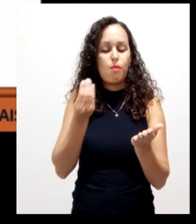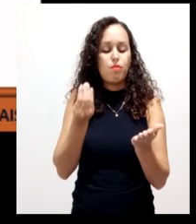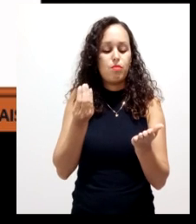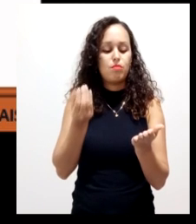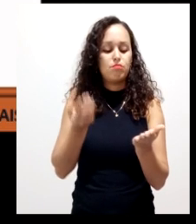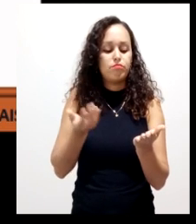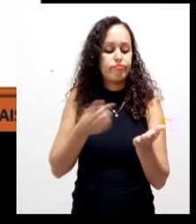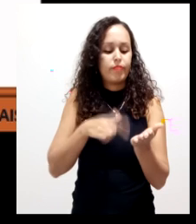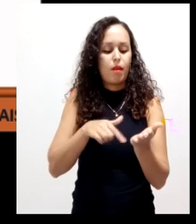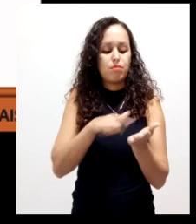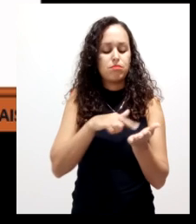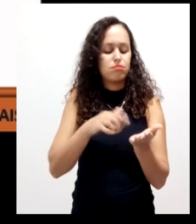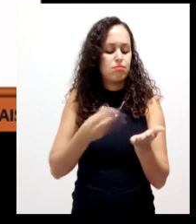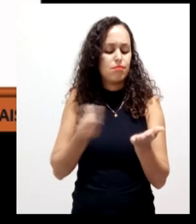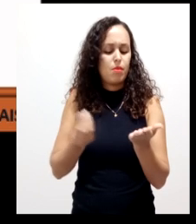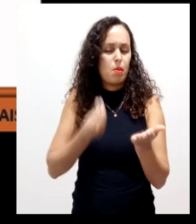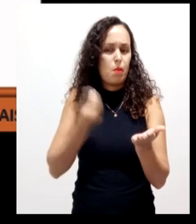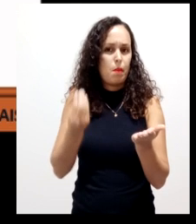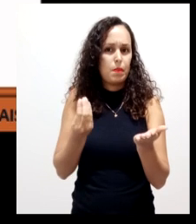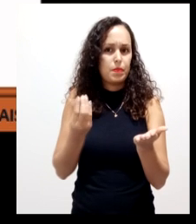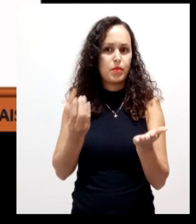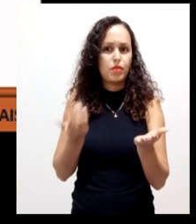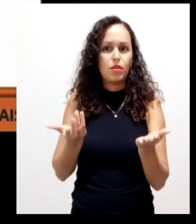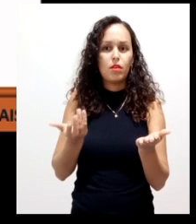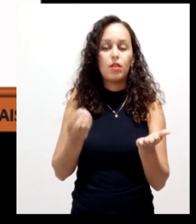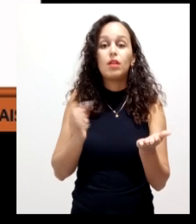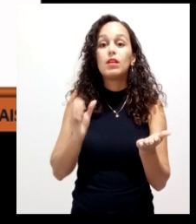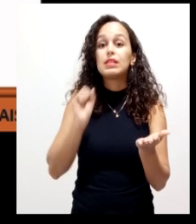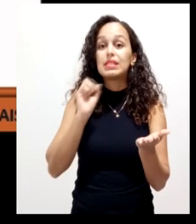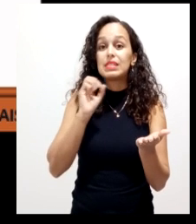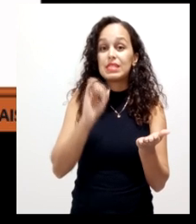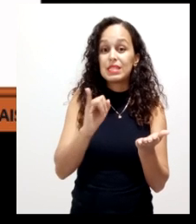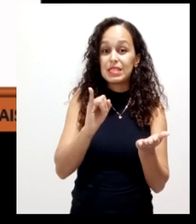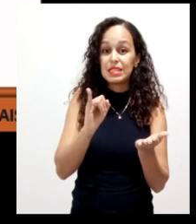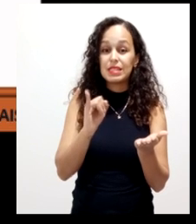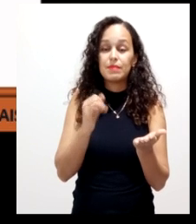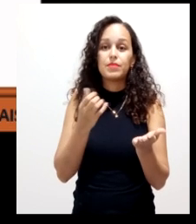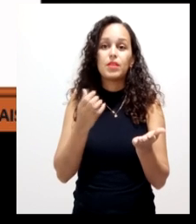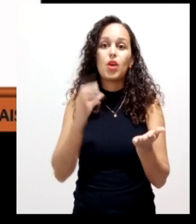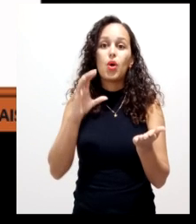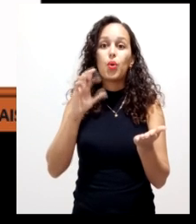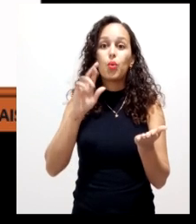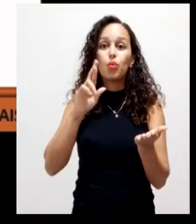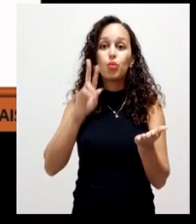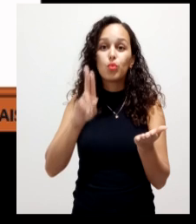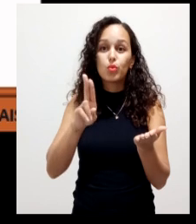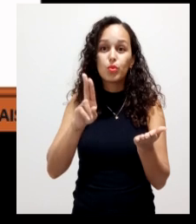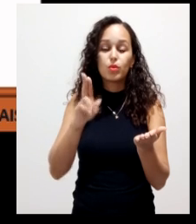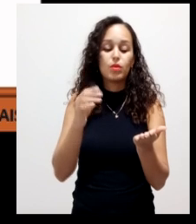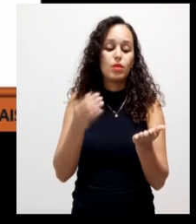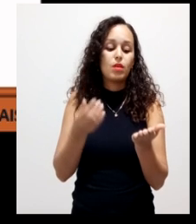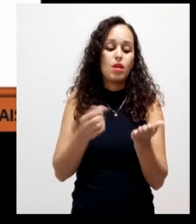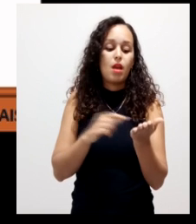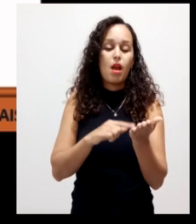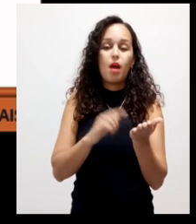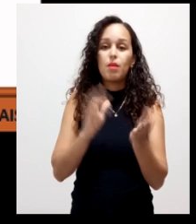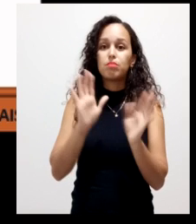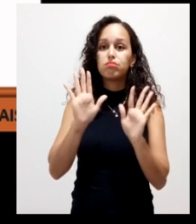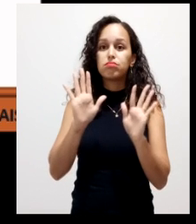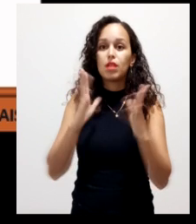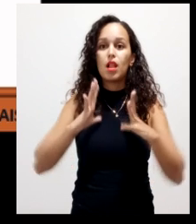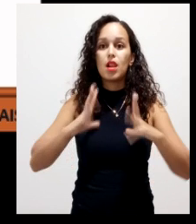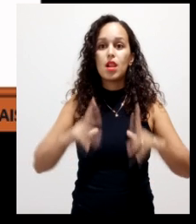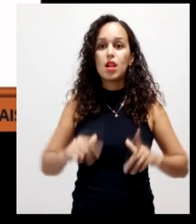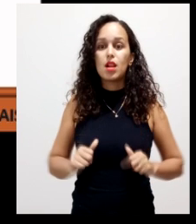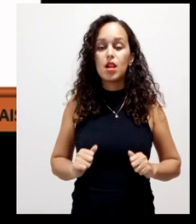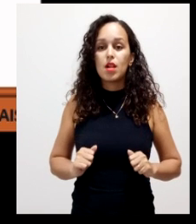material na palma das nossas mãos caso esse material esteja cru as nossas mãos elas vão ficar limpas